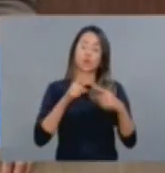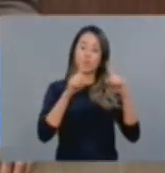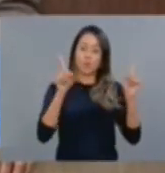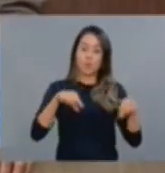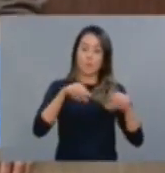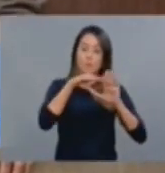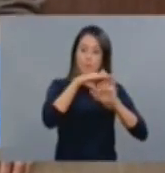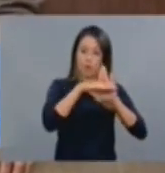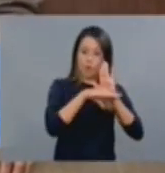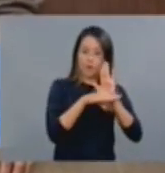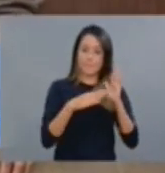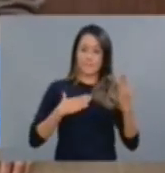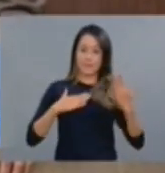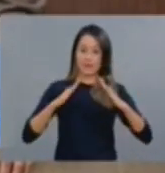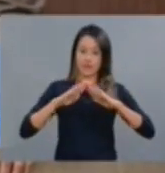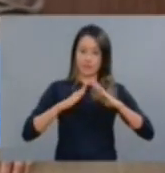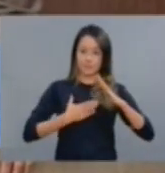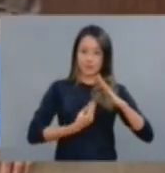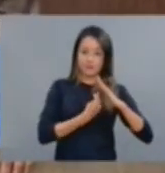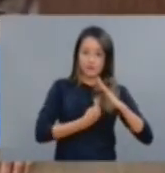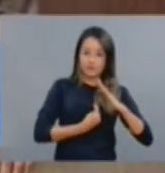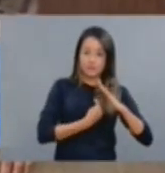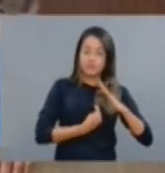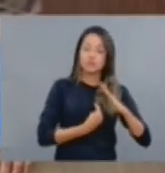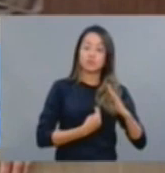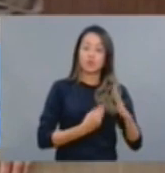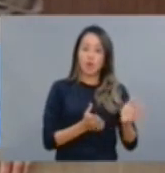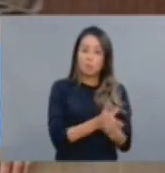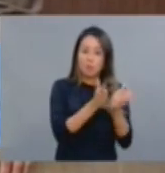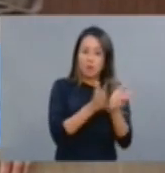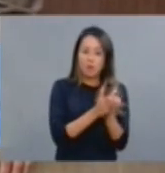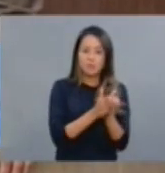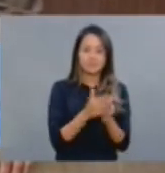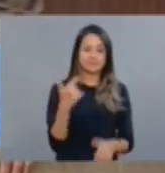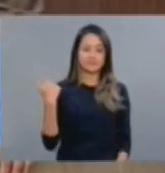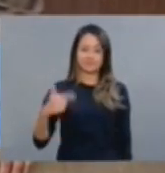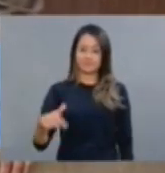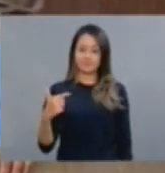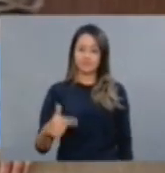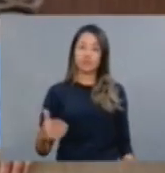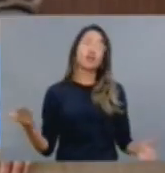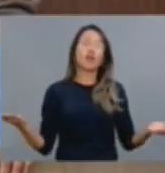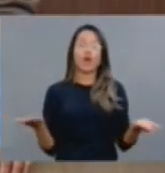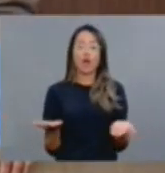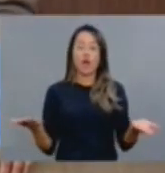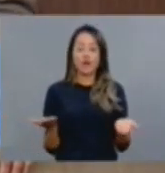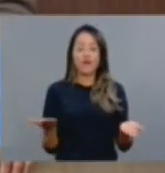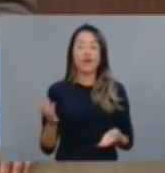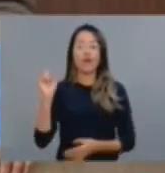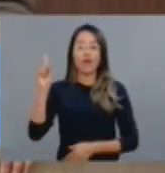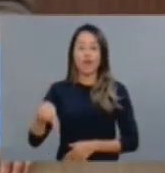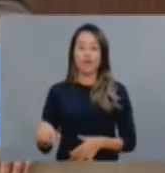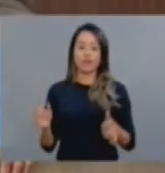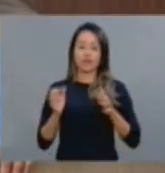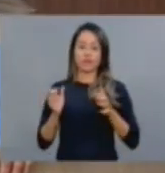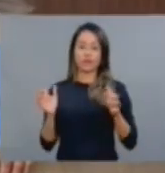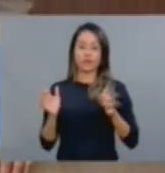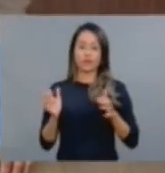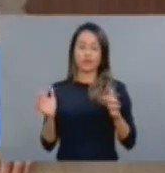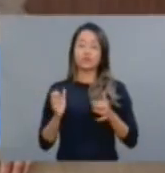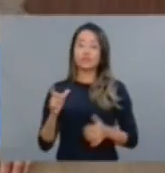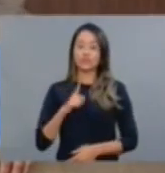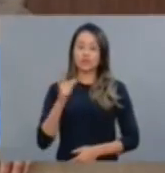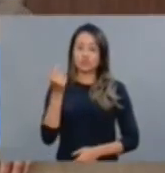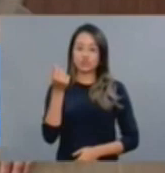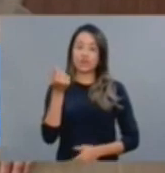carentes, não existe mais. Só existe o programa Minha Casa Minha Vida para quem tem